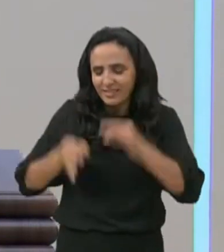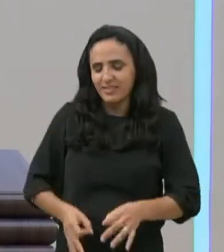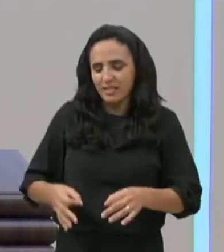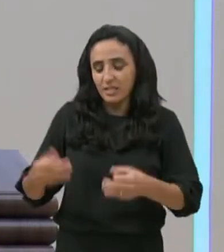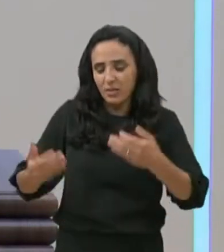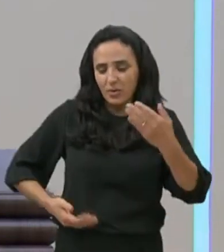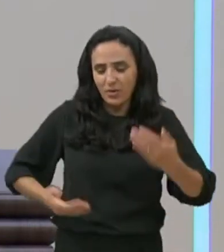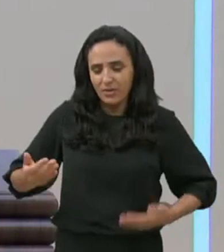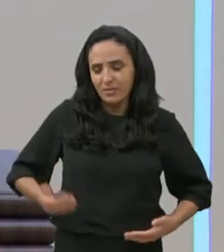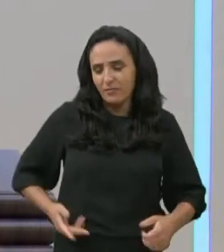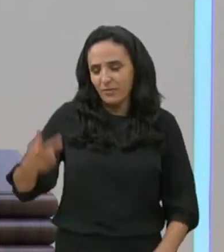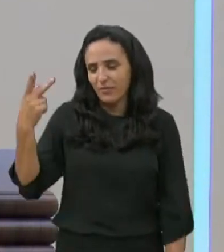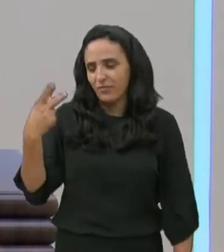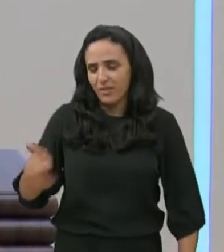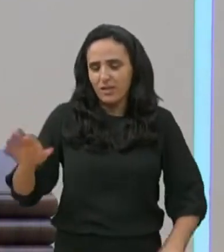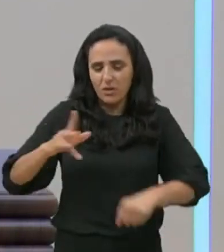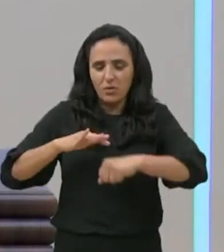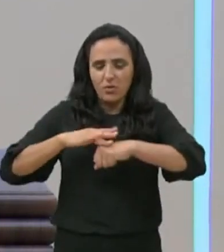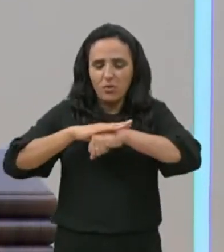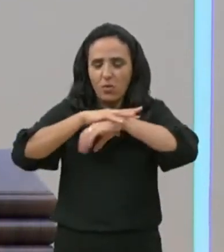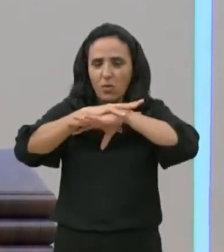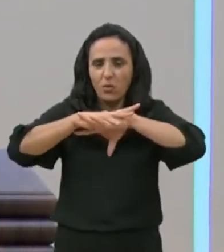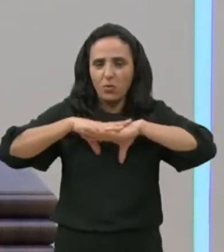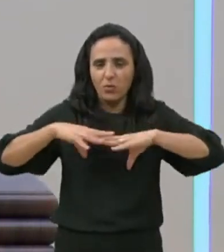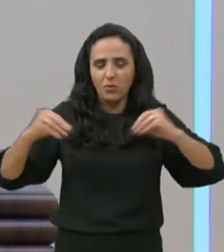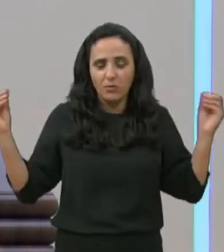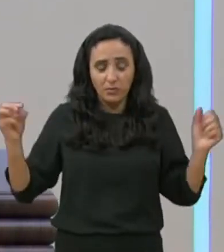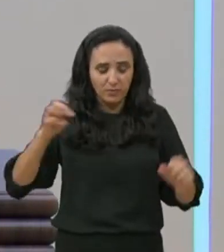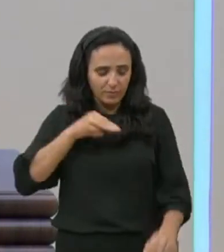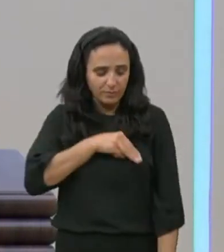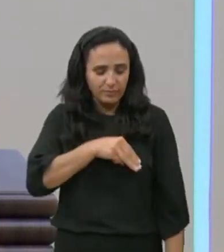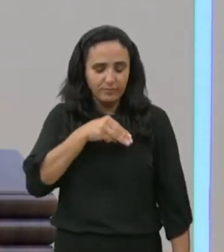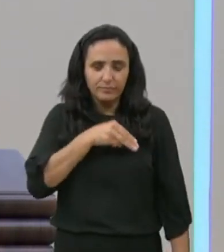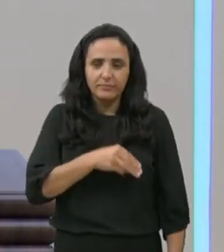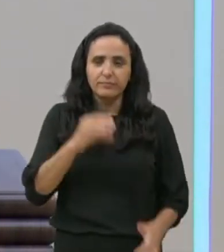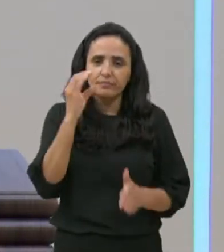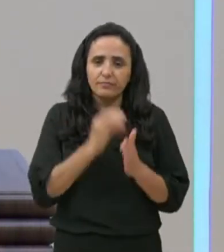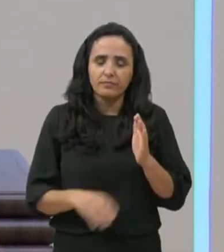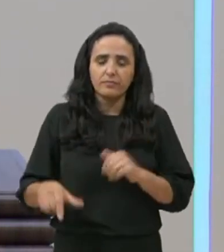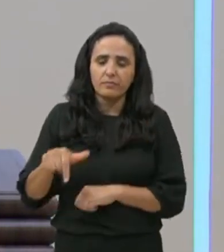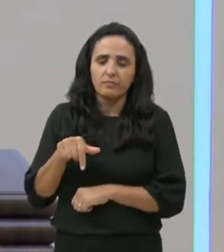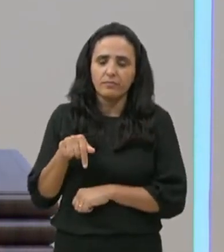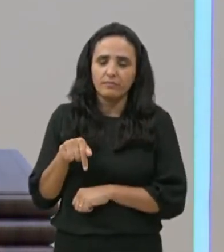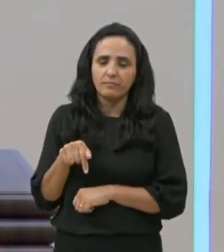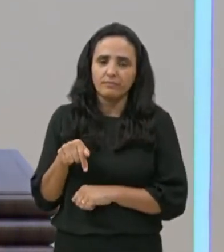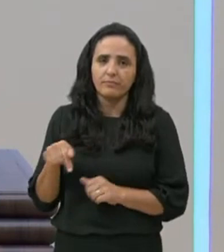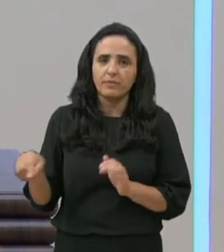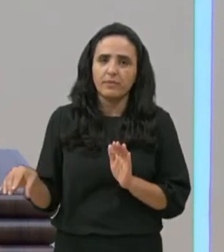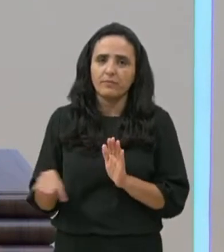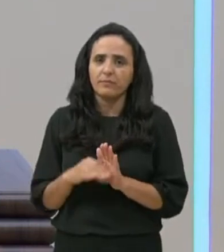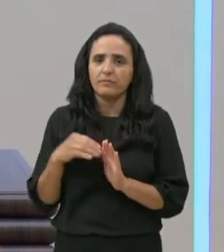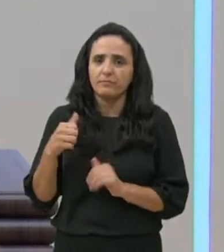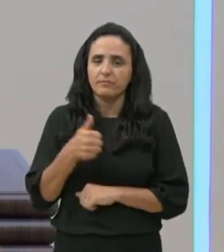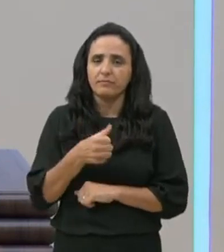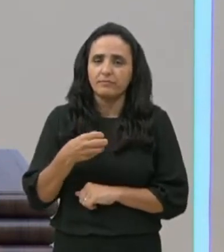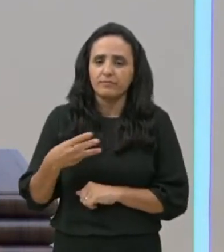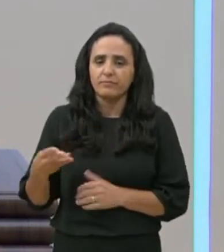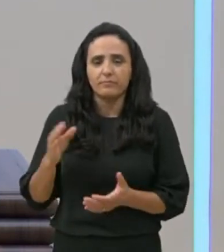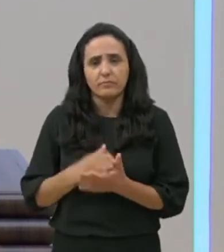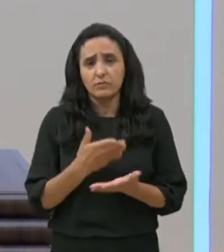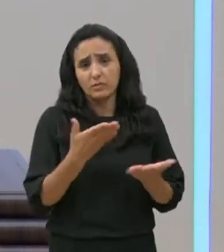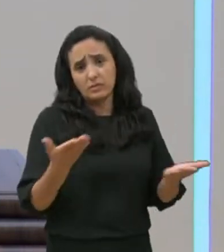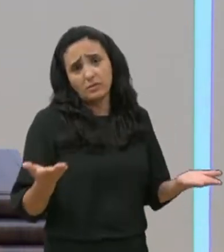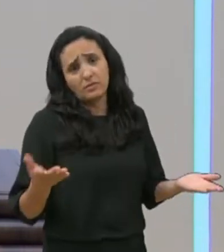o seu, criado, sarou, está em Mateus, capítulo 7, e versículo de número 13, queridos,